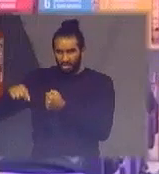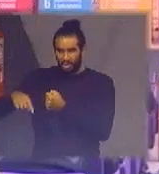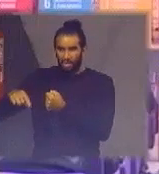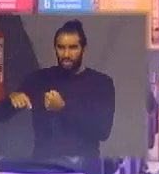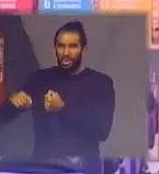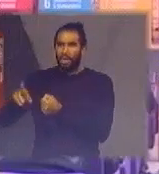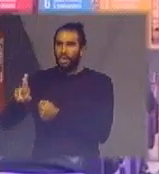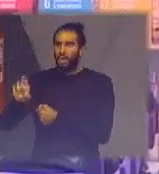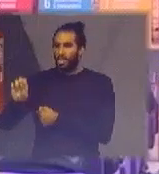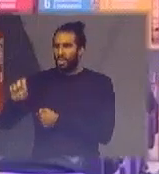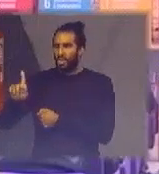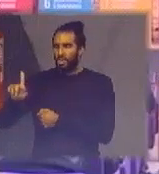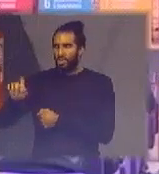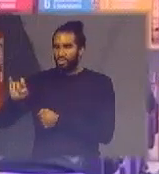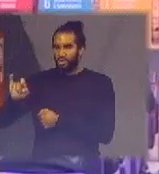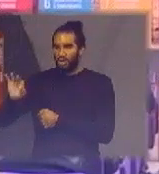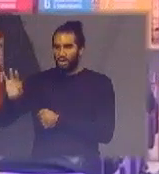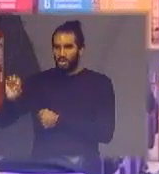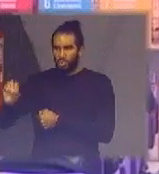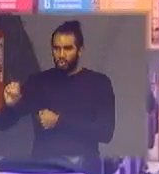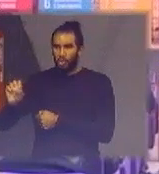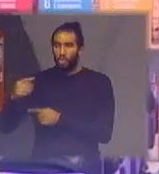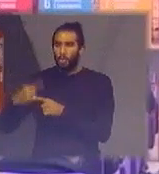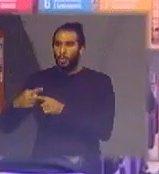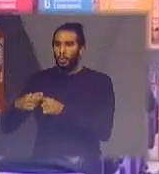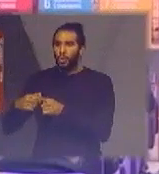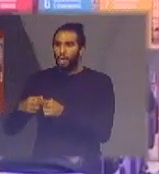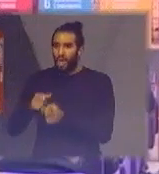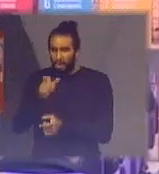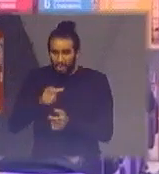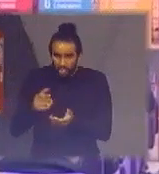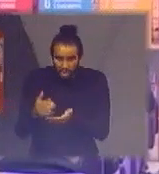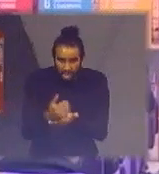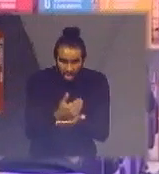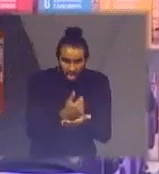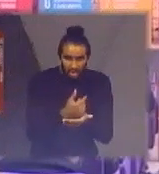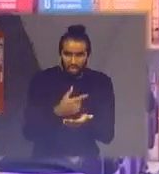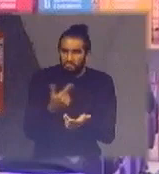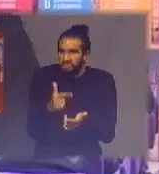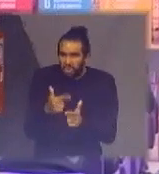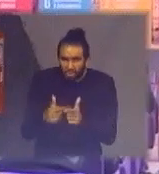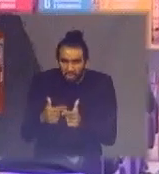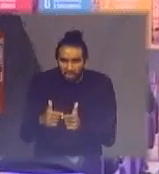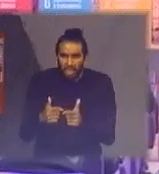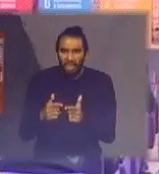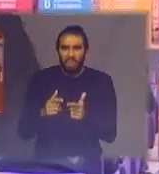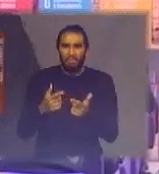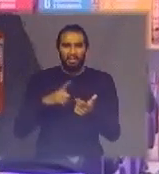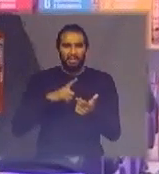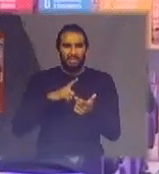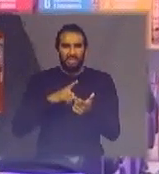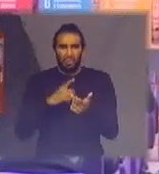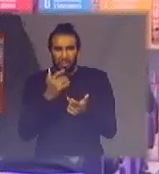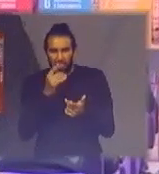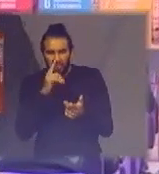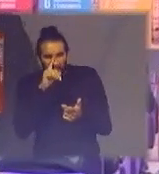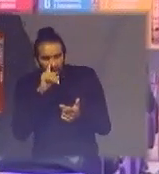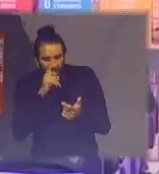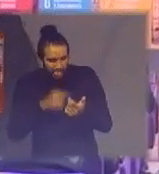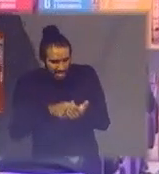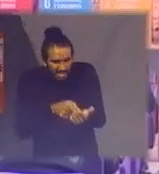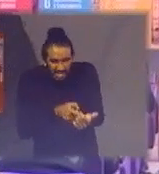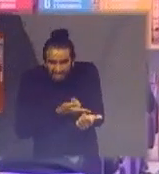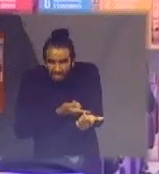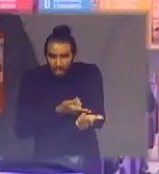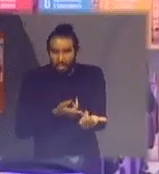porque é mais barato gera menos acidentes nos garis e menos acidentes nos catadores de lixo que fazem a separação da coleta seletiva enquanto a